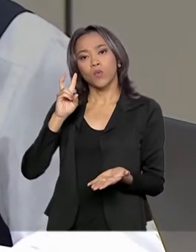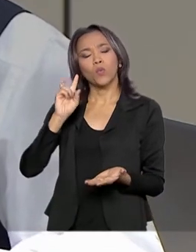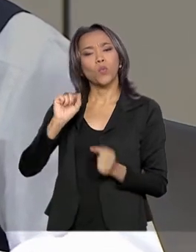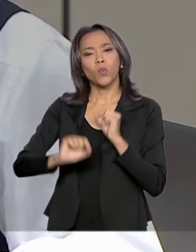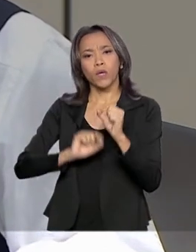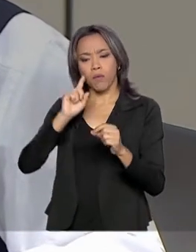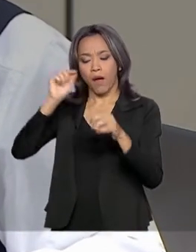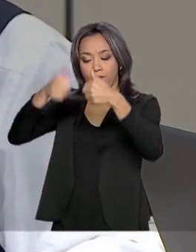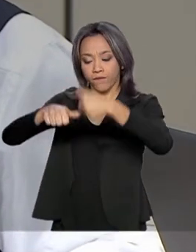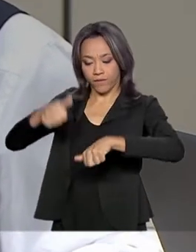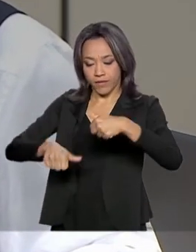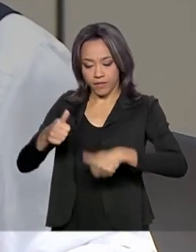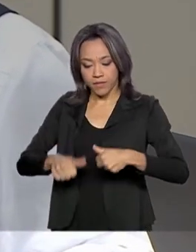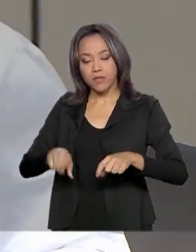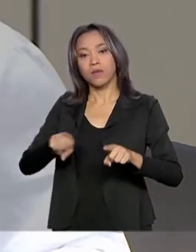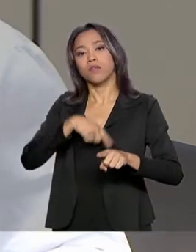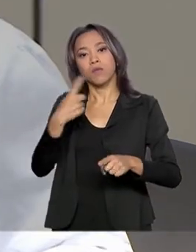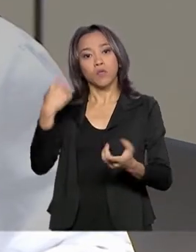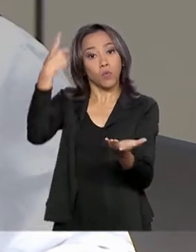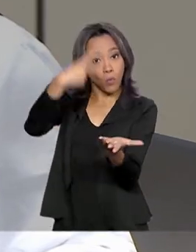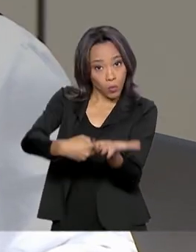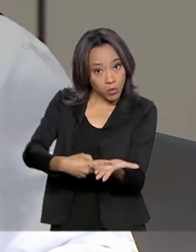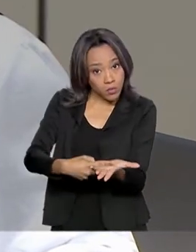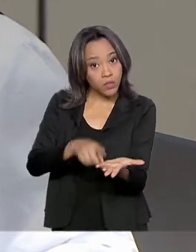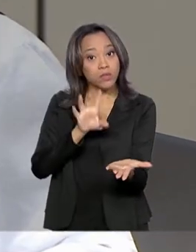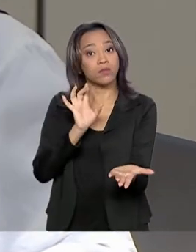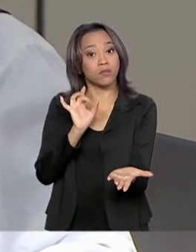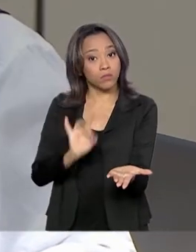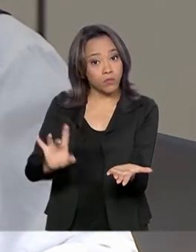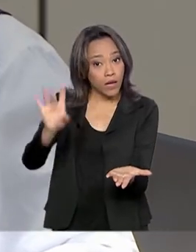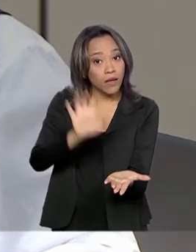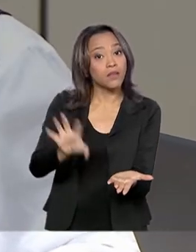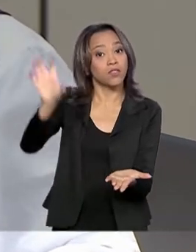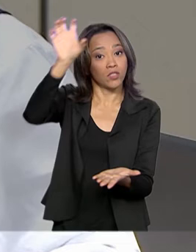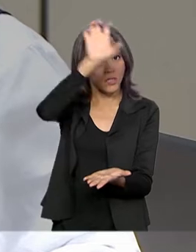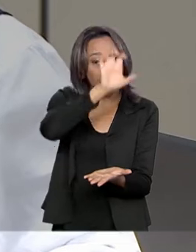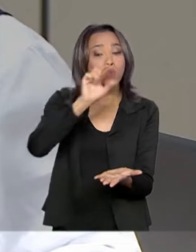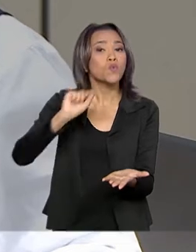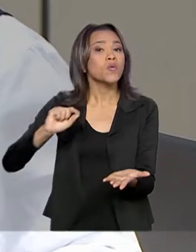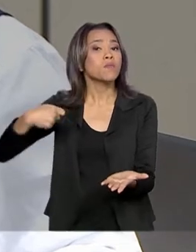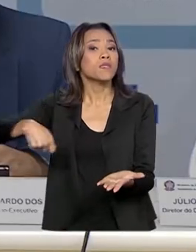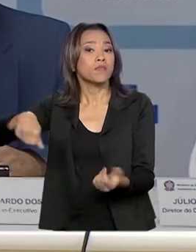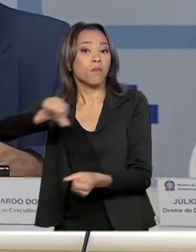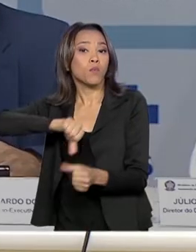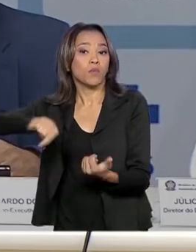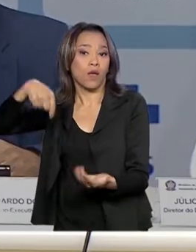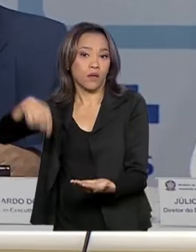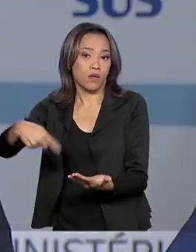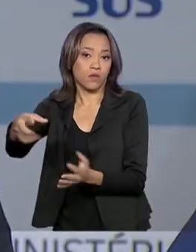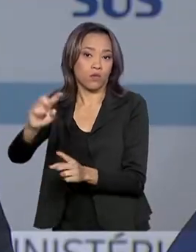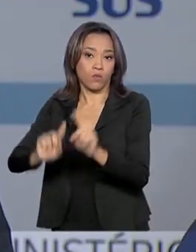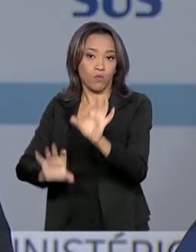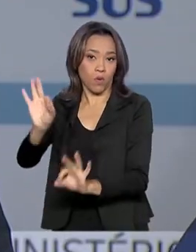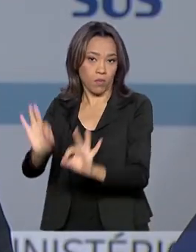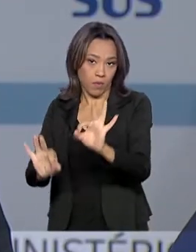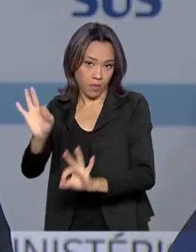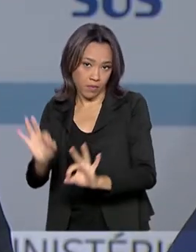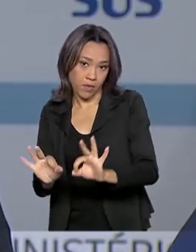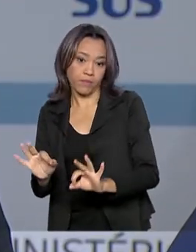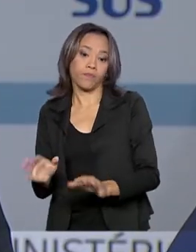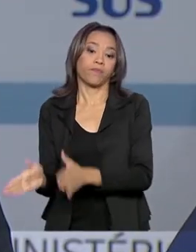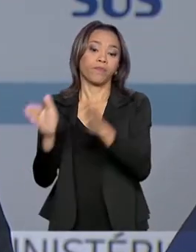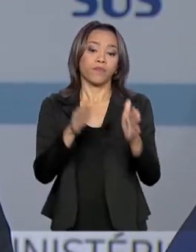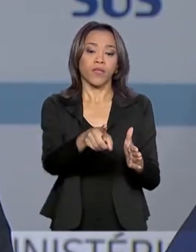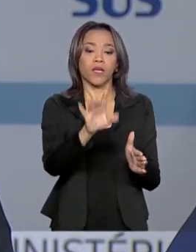repactuação com os estados e acordado com os estados o que é necessário mudar em cada plano. O governo federal também lamentou a